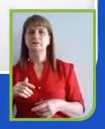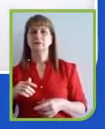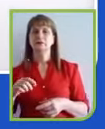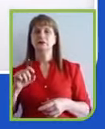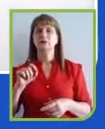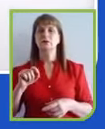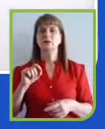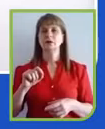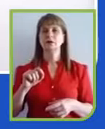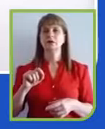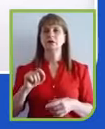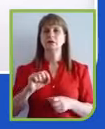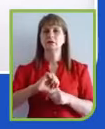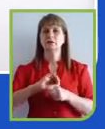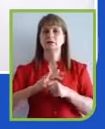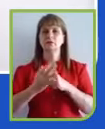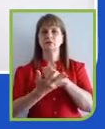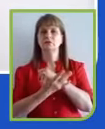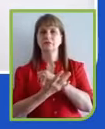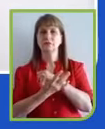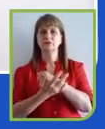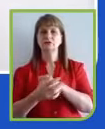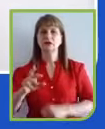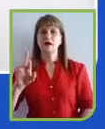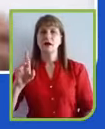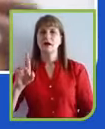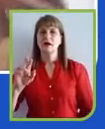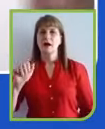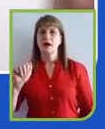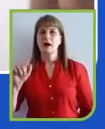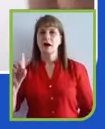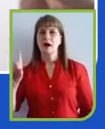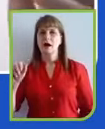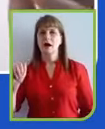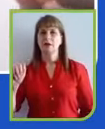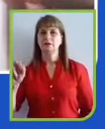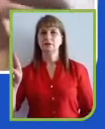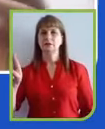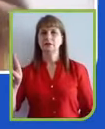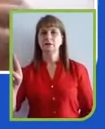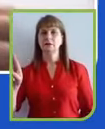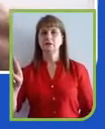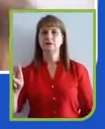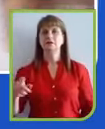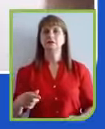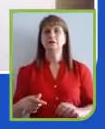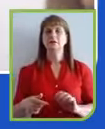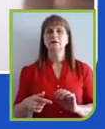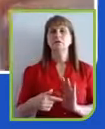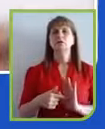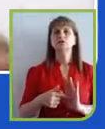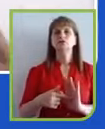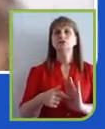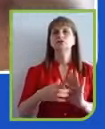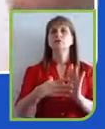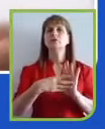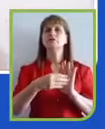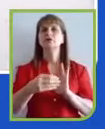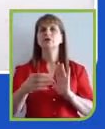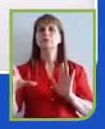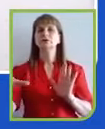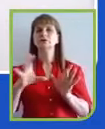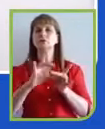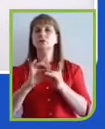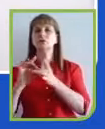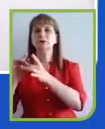O Covid Radar, ele se apresentou como uma plataforma justamente de conexão entre as empresas que queriam fazer